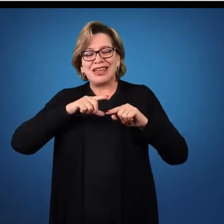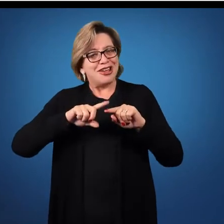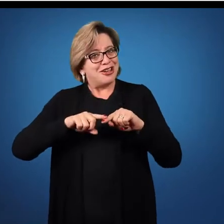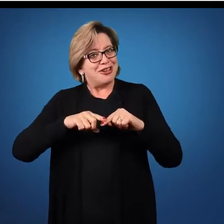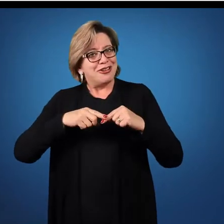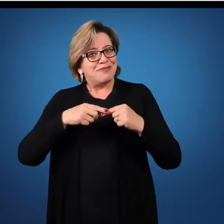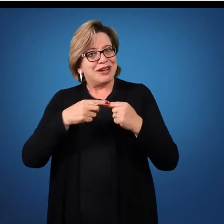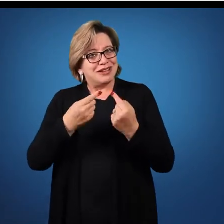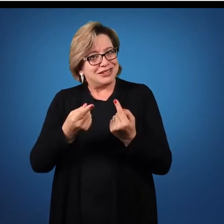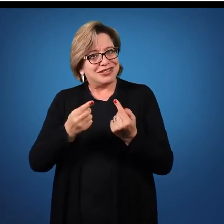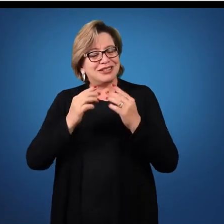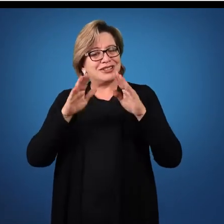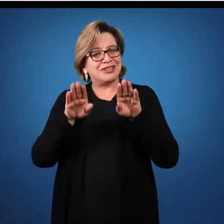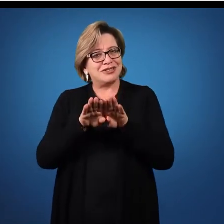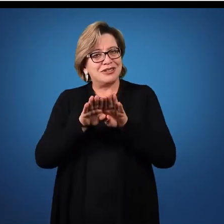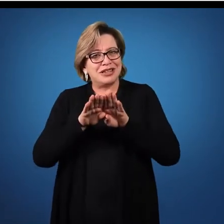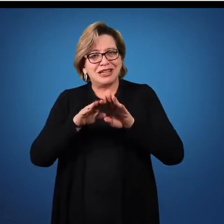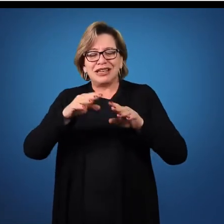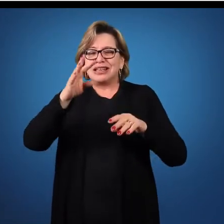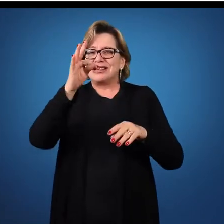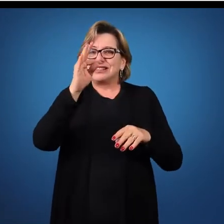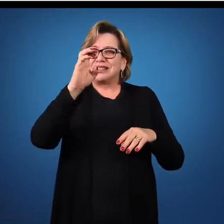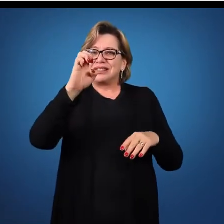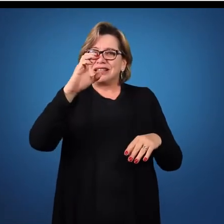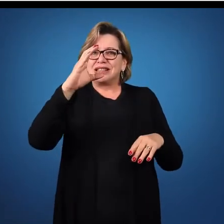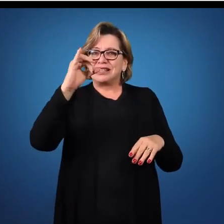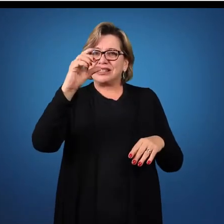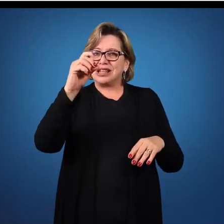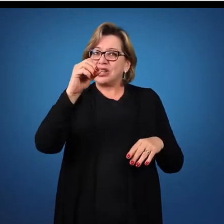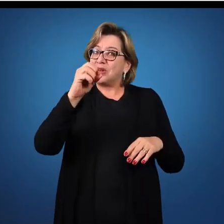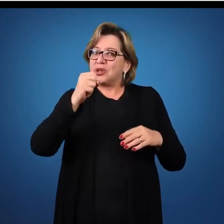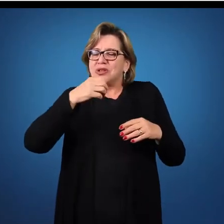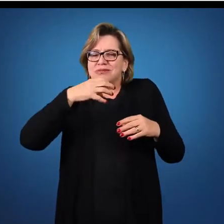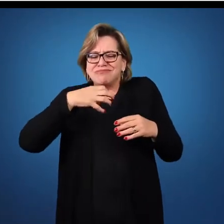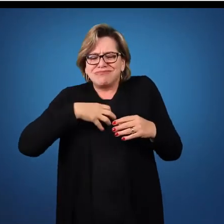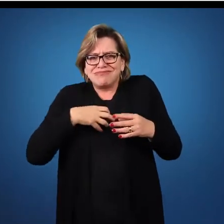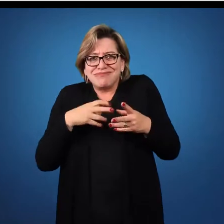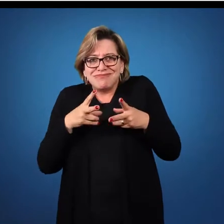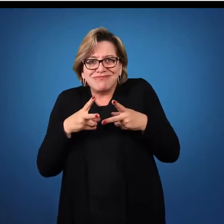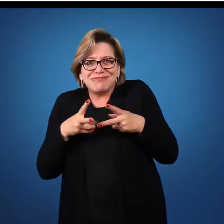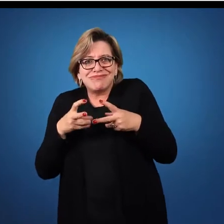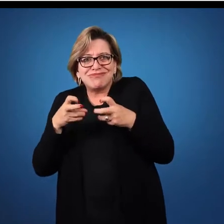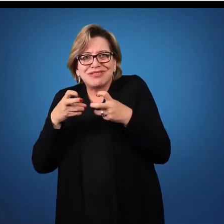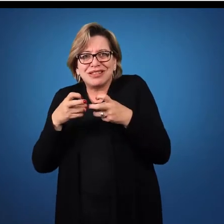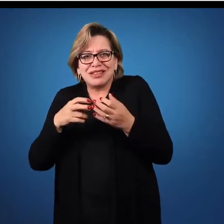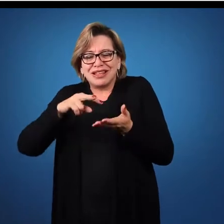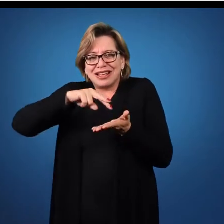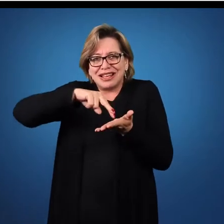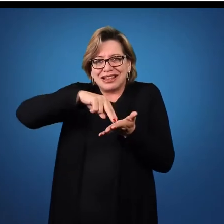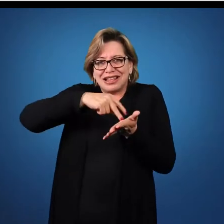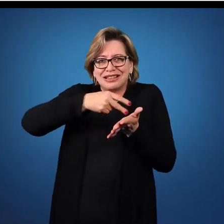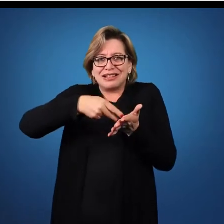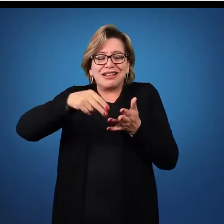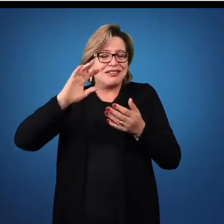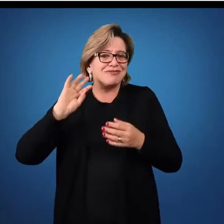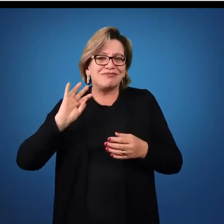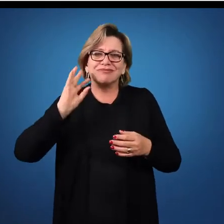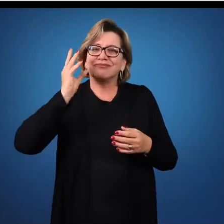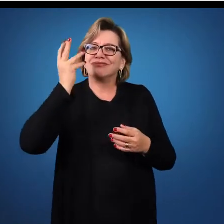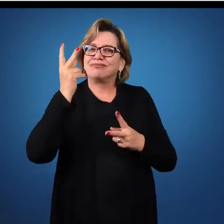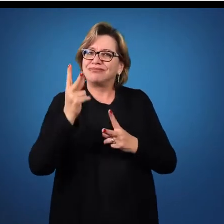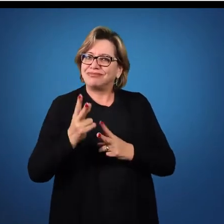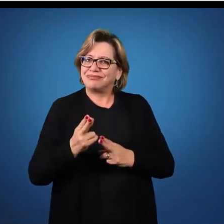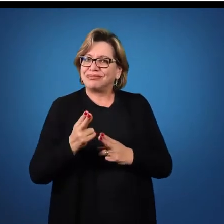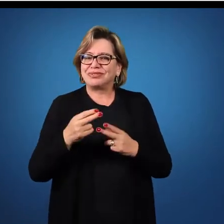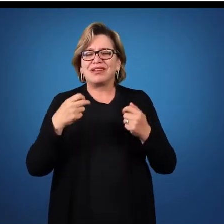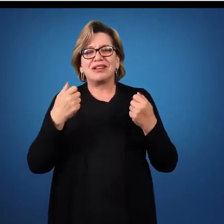disso, todos os nossos tecidos sentem, percebem. Na dança, acontece a mesma coisa.